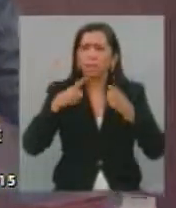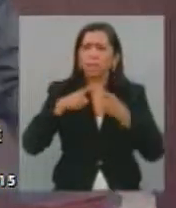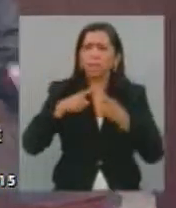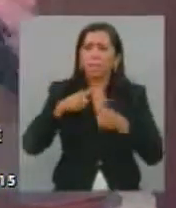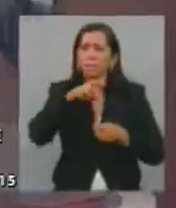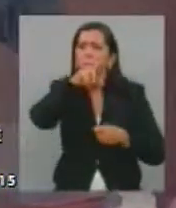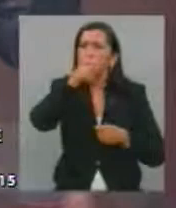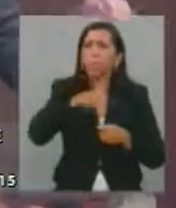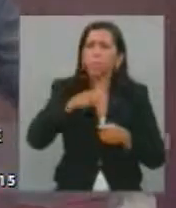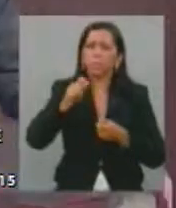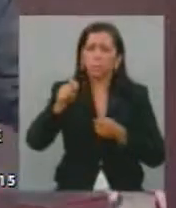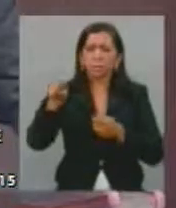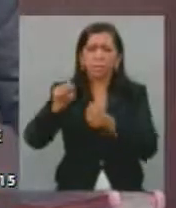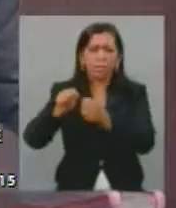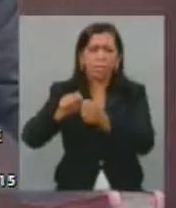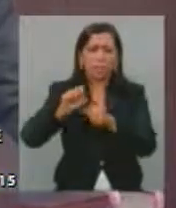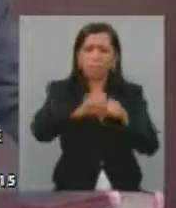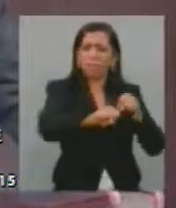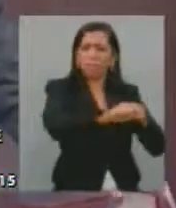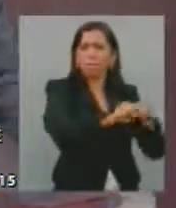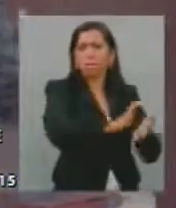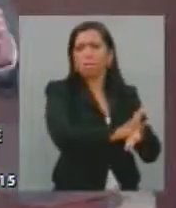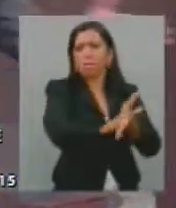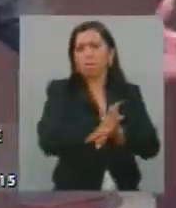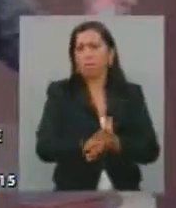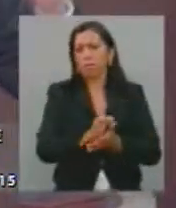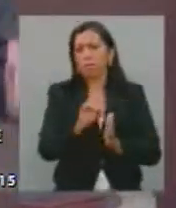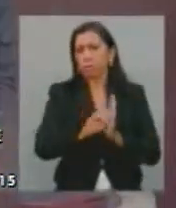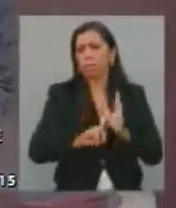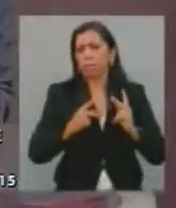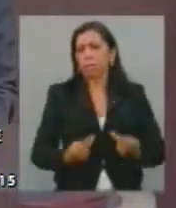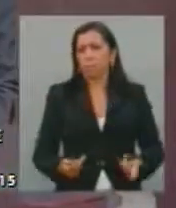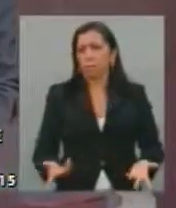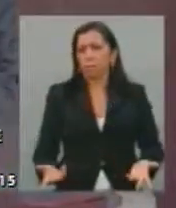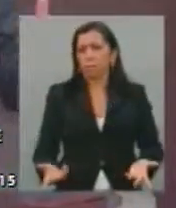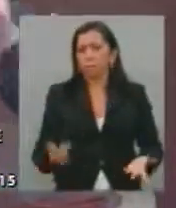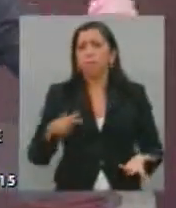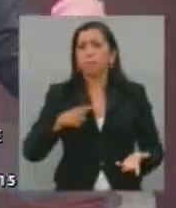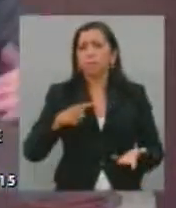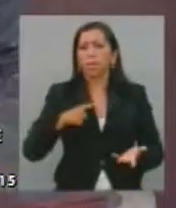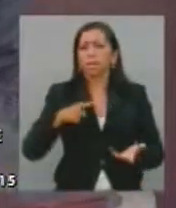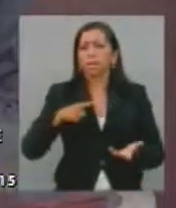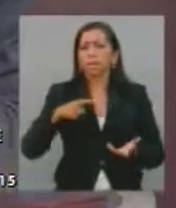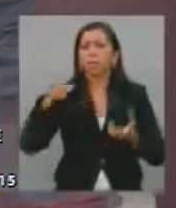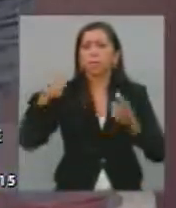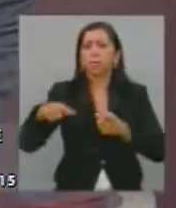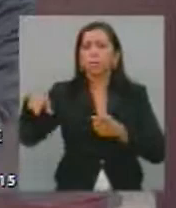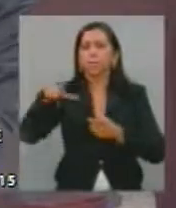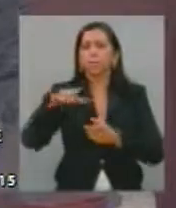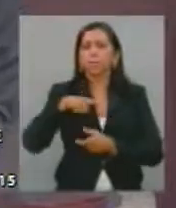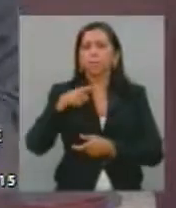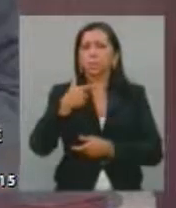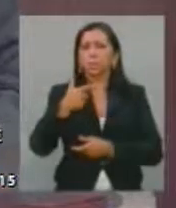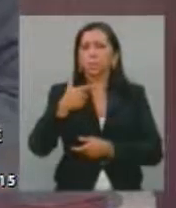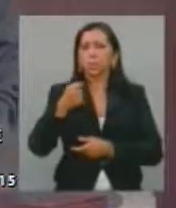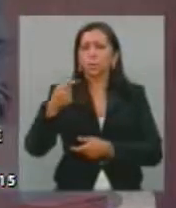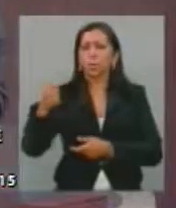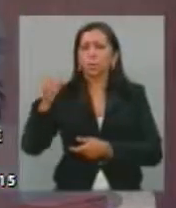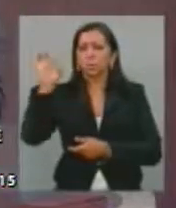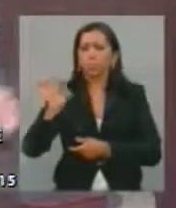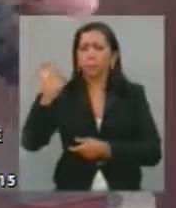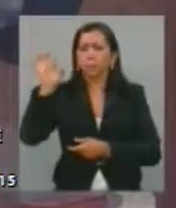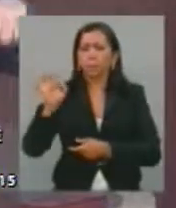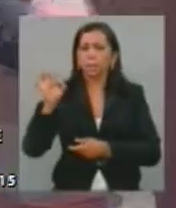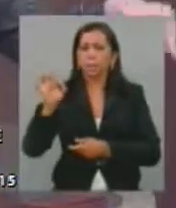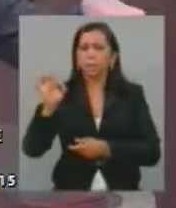impostos, tortura e viola direitos. Nós temos hoje unidades que, na média, estão 200% superlotadas.